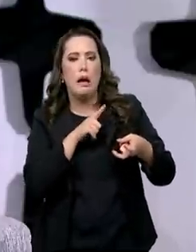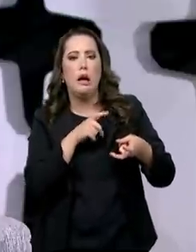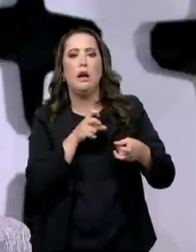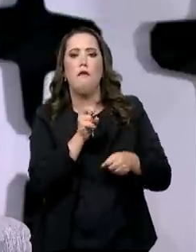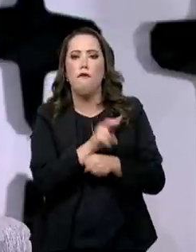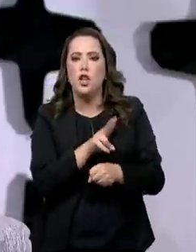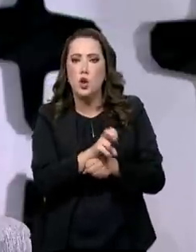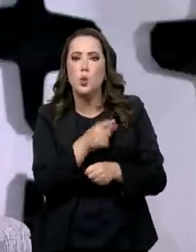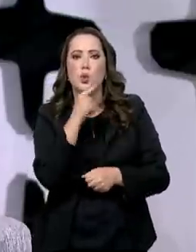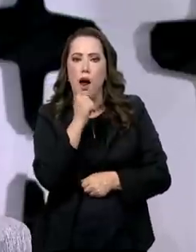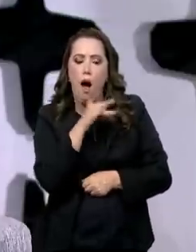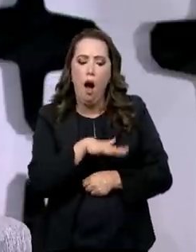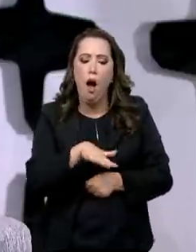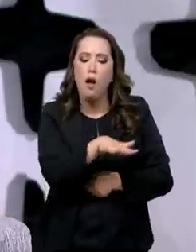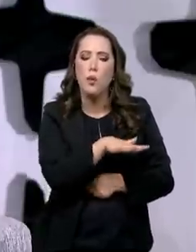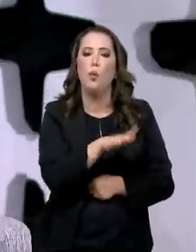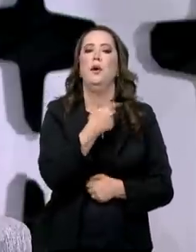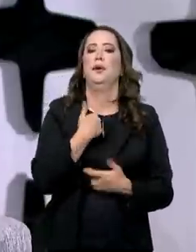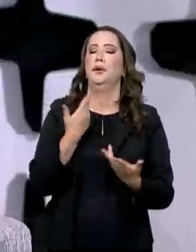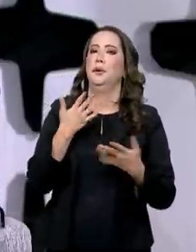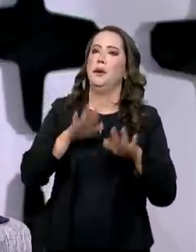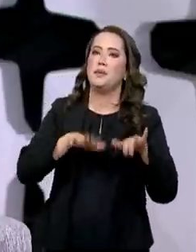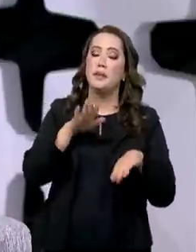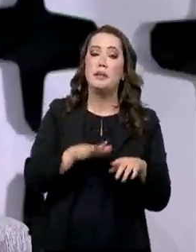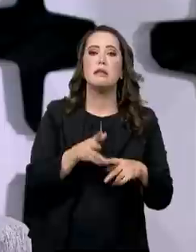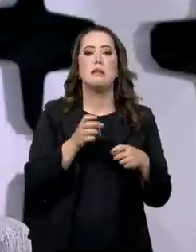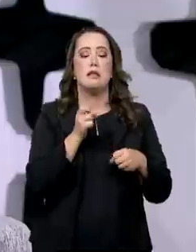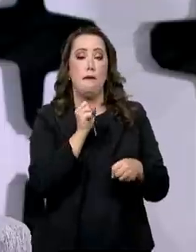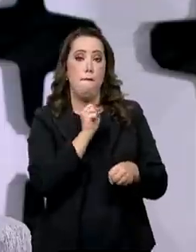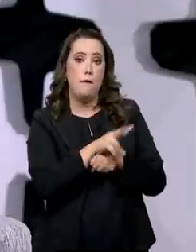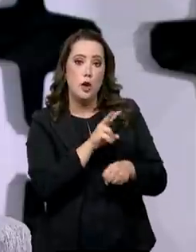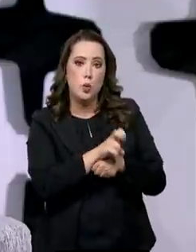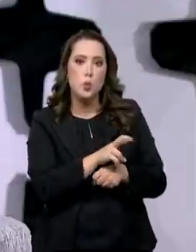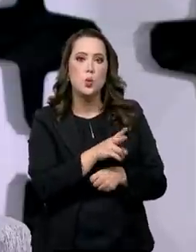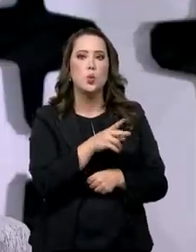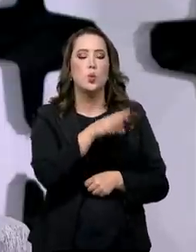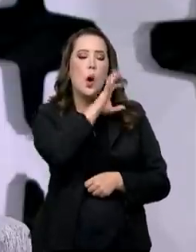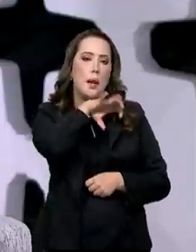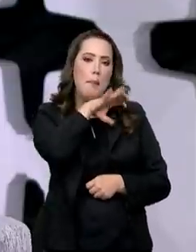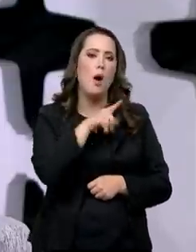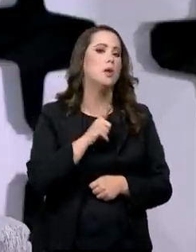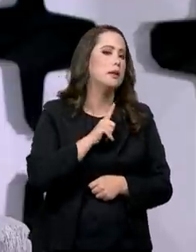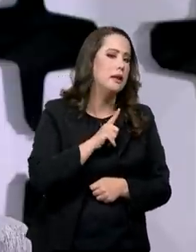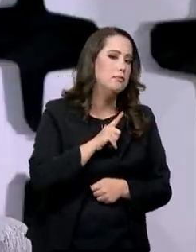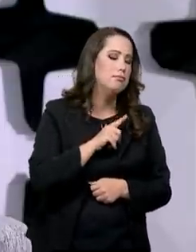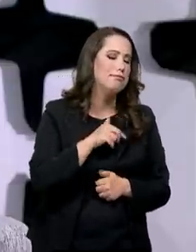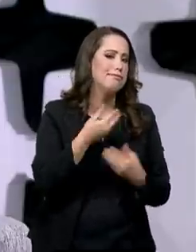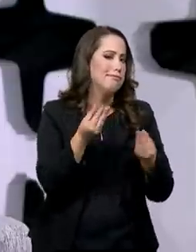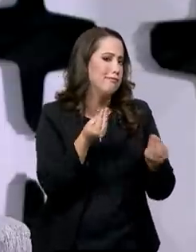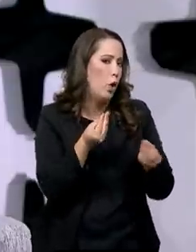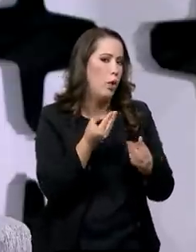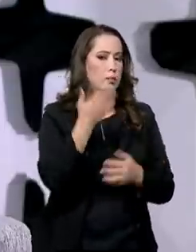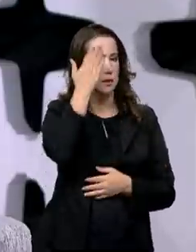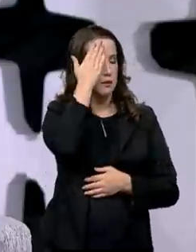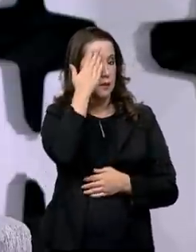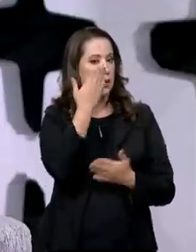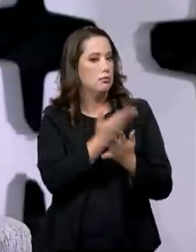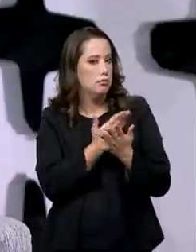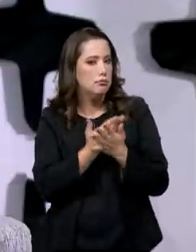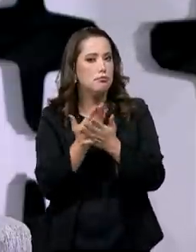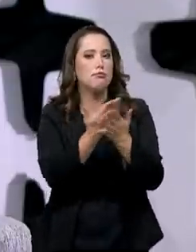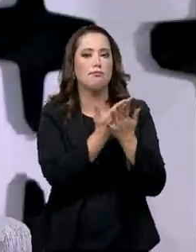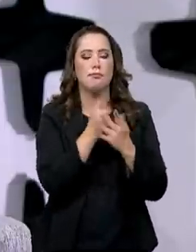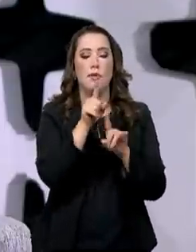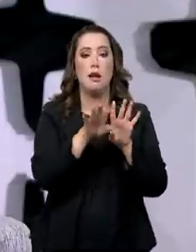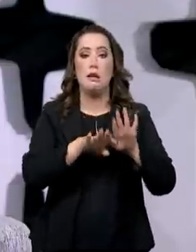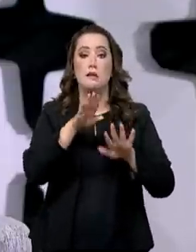detecção do vírus em animais. Nós temos subredes que trabalham com isso. Depois, na área de testes diagnósticos, o Brasil